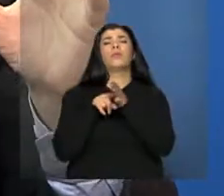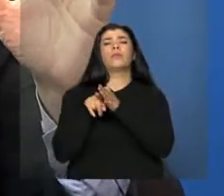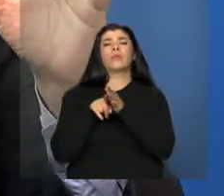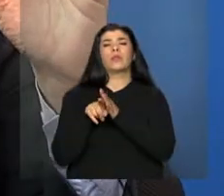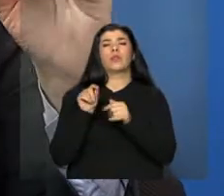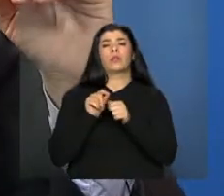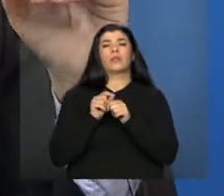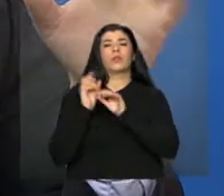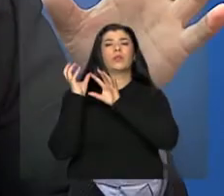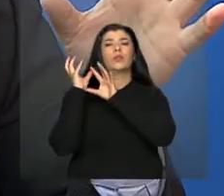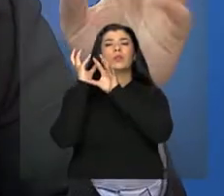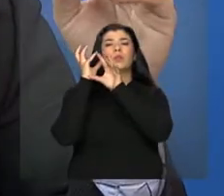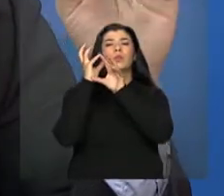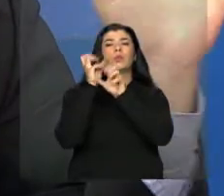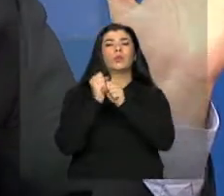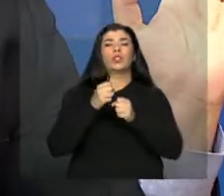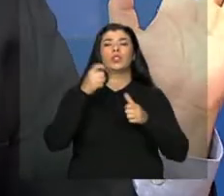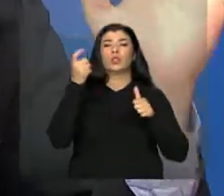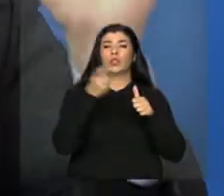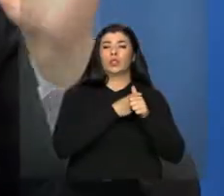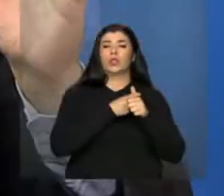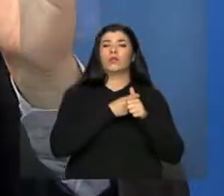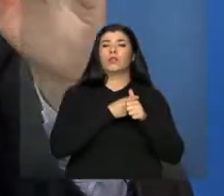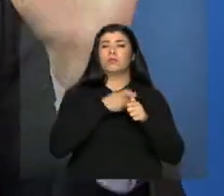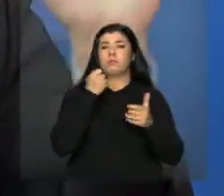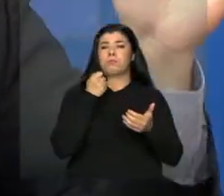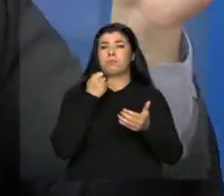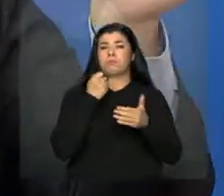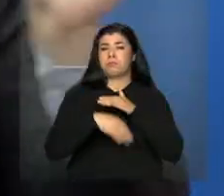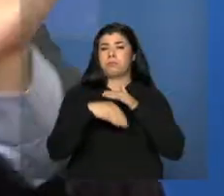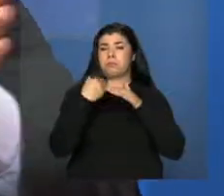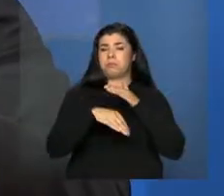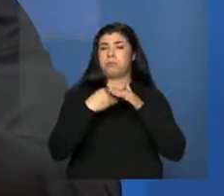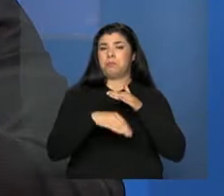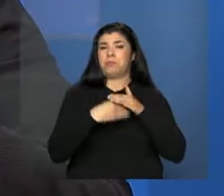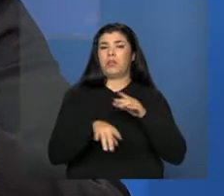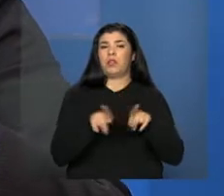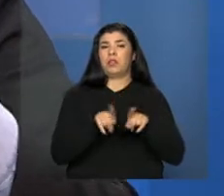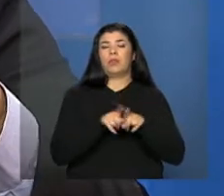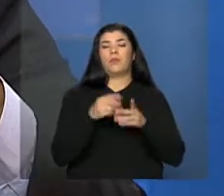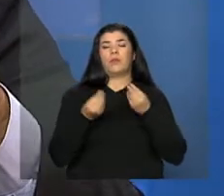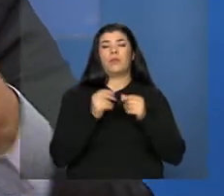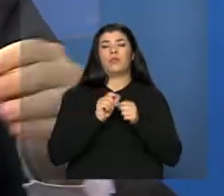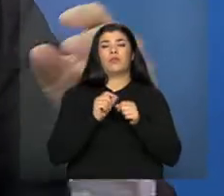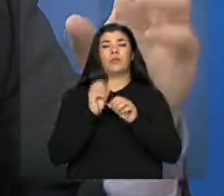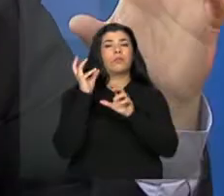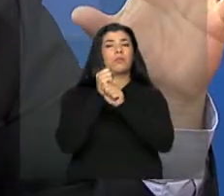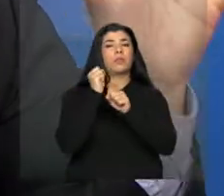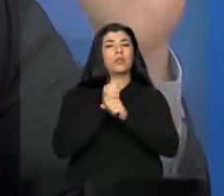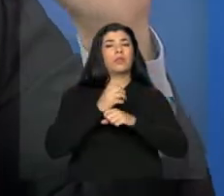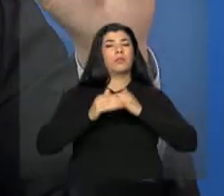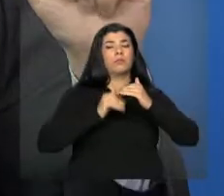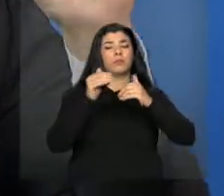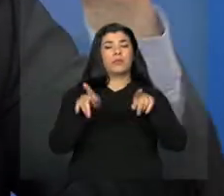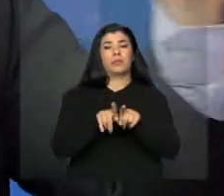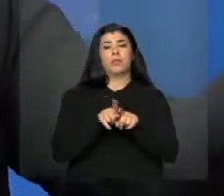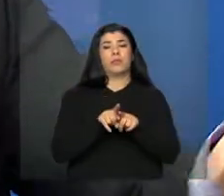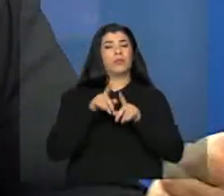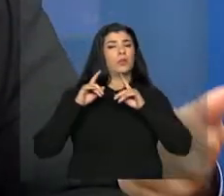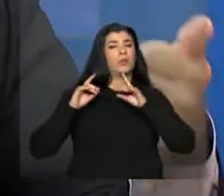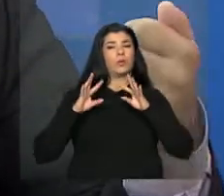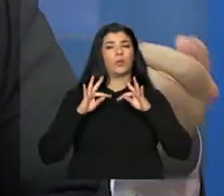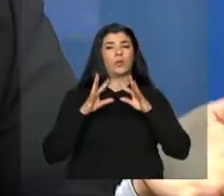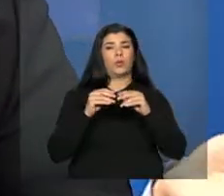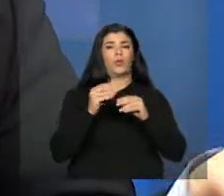receitas, certo? Isso eu estou falando, vou fazer a apuração final, mas ele pode fazer apurações parciais durante o exercício. Vou pegar tudo que a